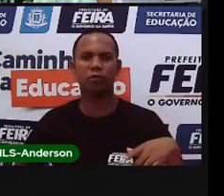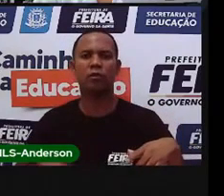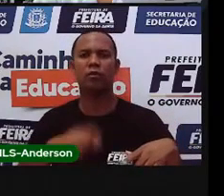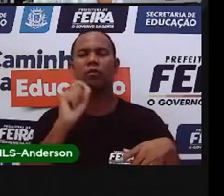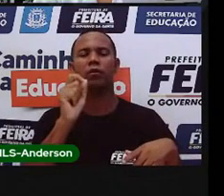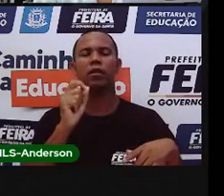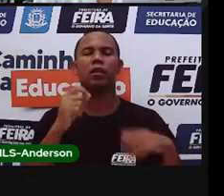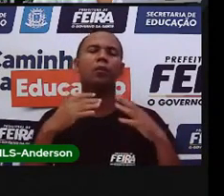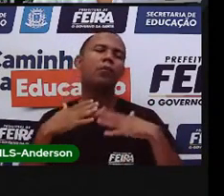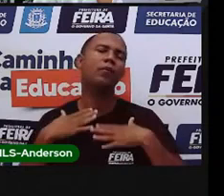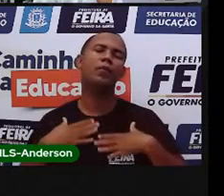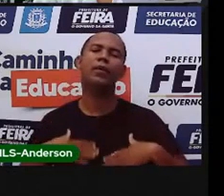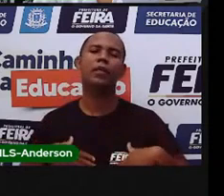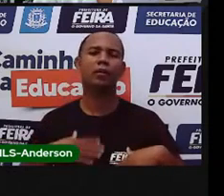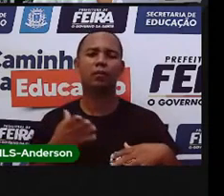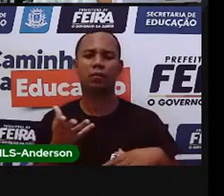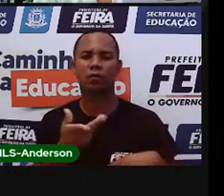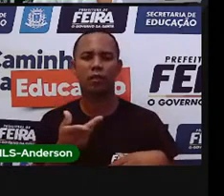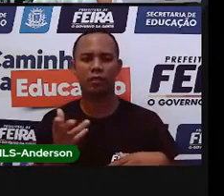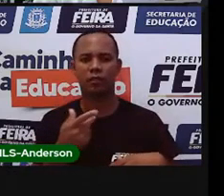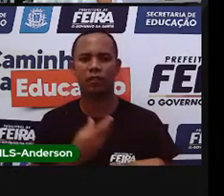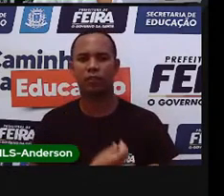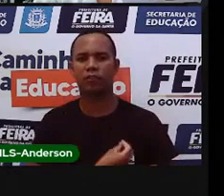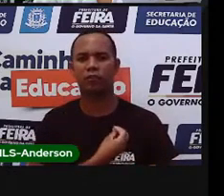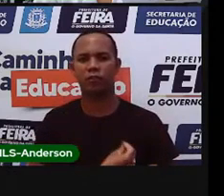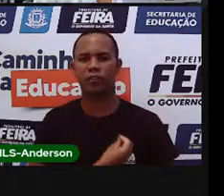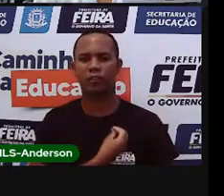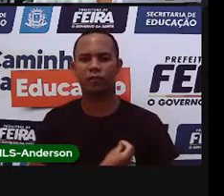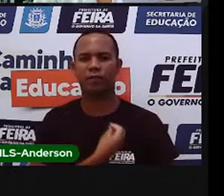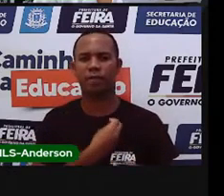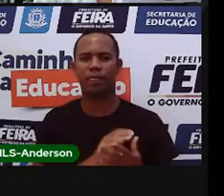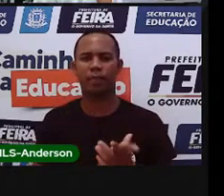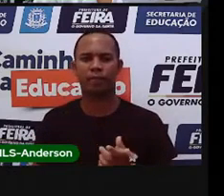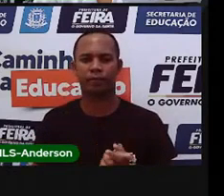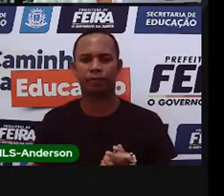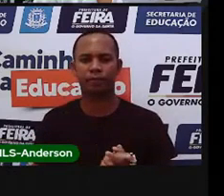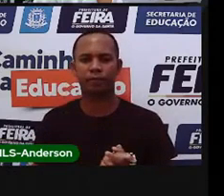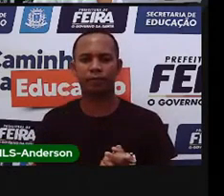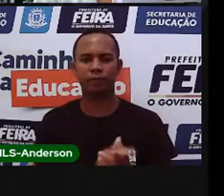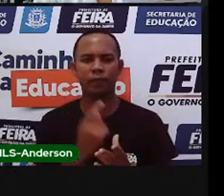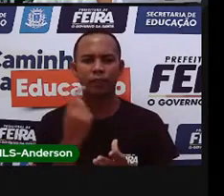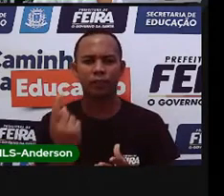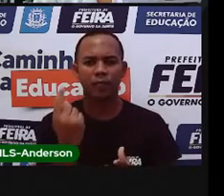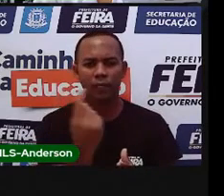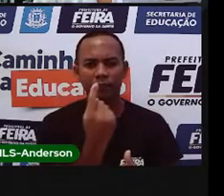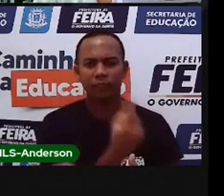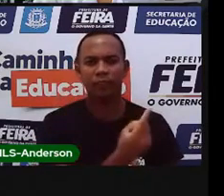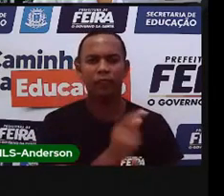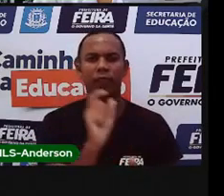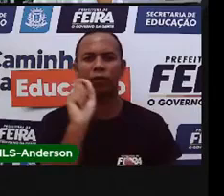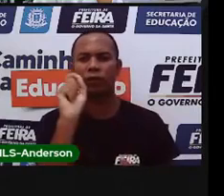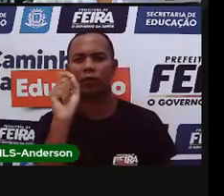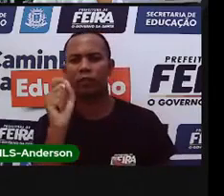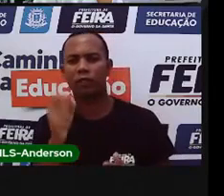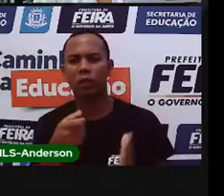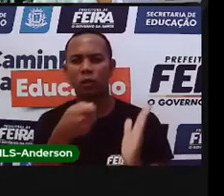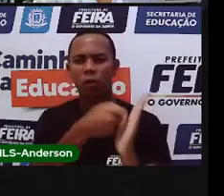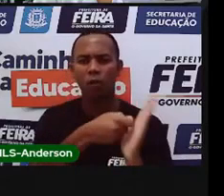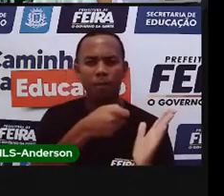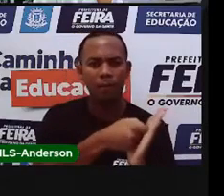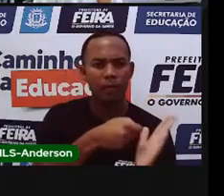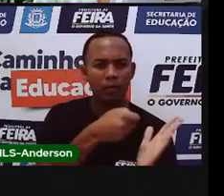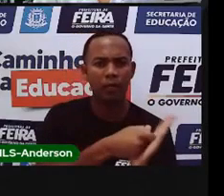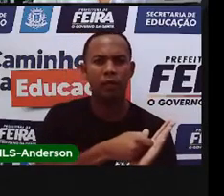garantido o bem-estar e a qualidade de vida destas. cabe aos cidadãos a cobrança para que os